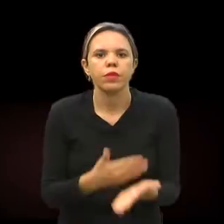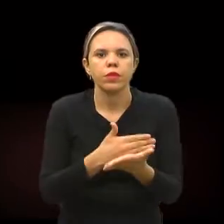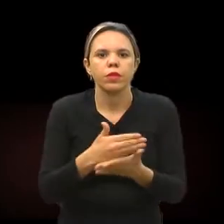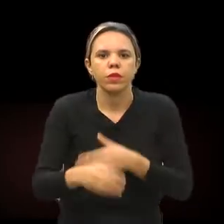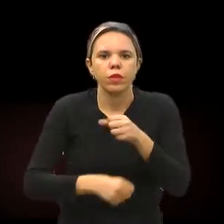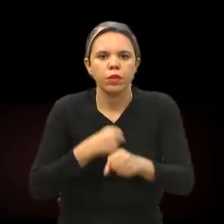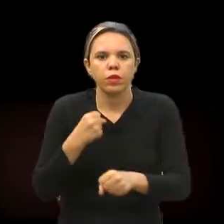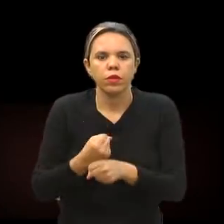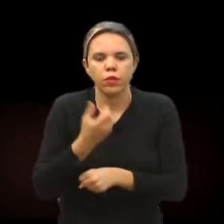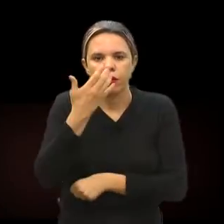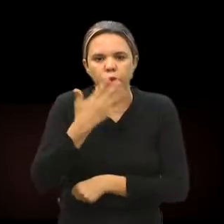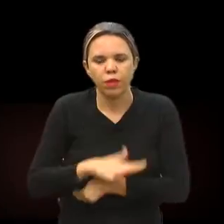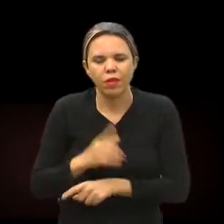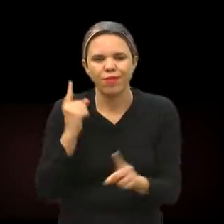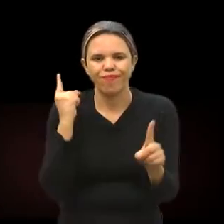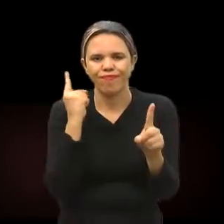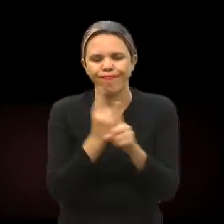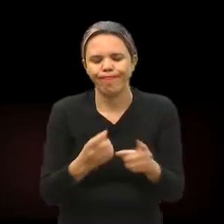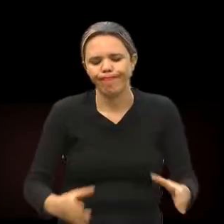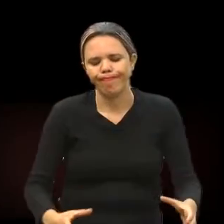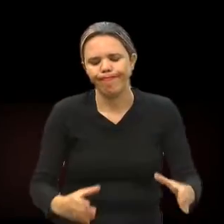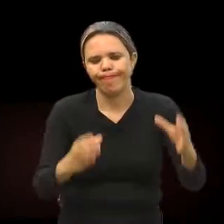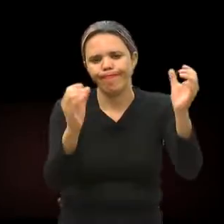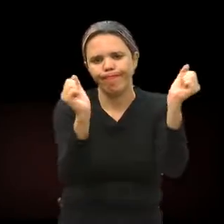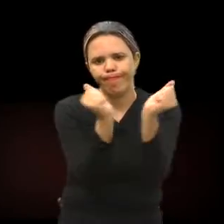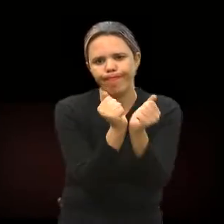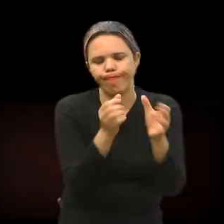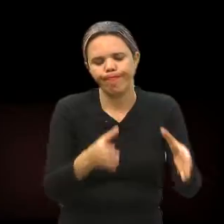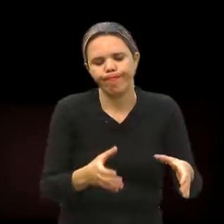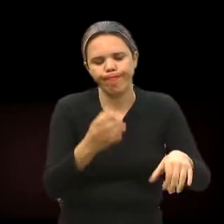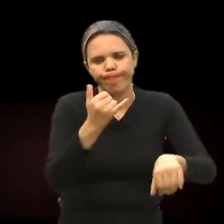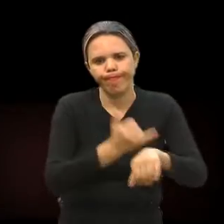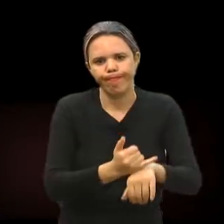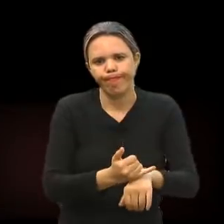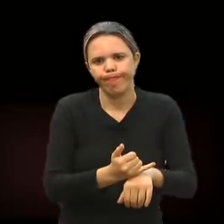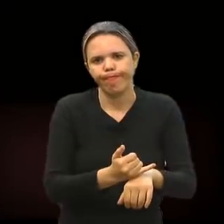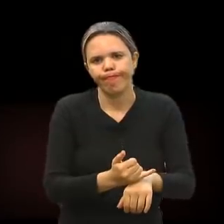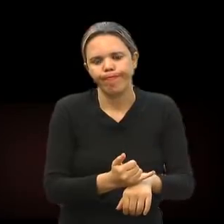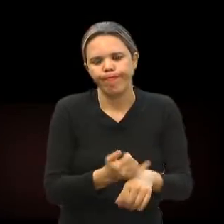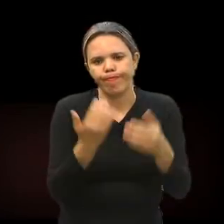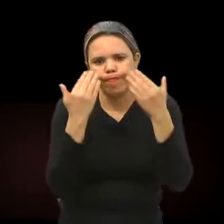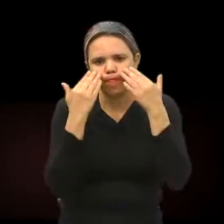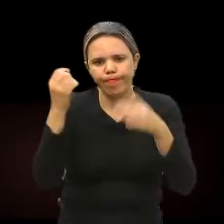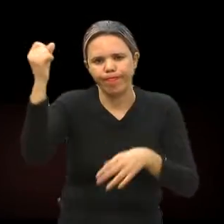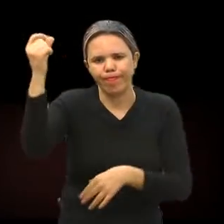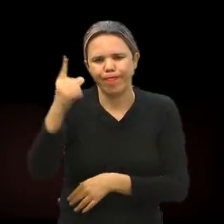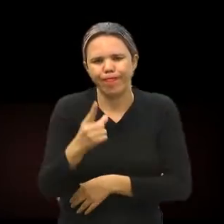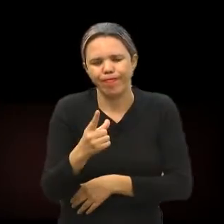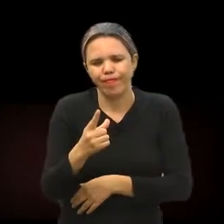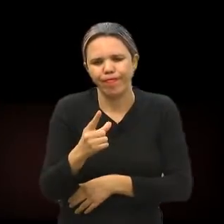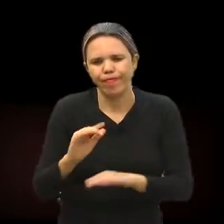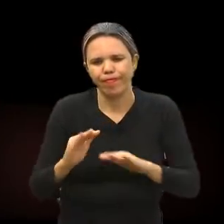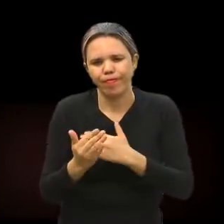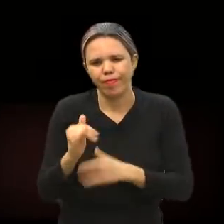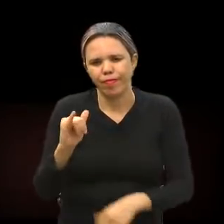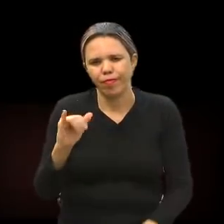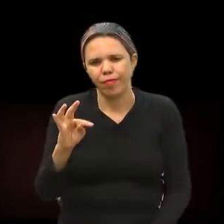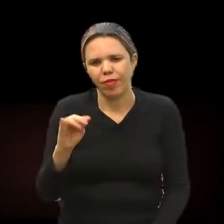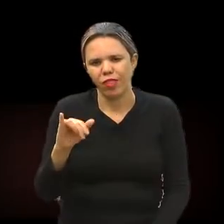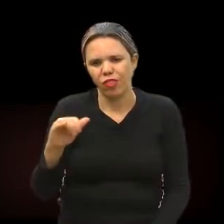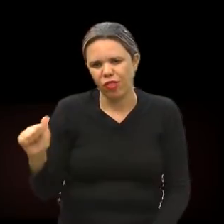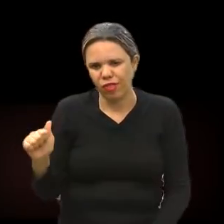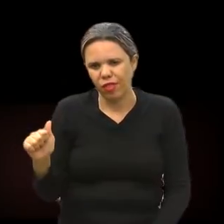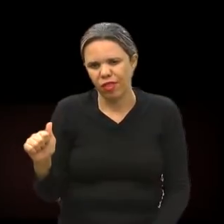No início deste ano, uma criança foi encontrada acorrentada dentro de um tambor de ferro exposto ao sol no Jardim